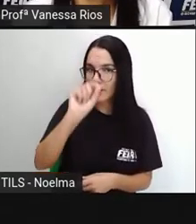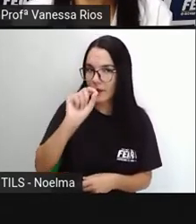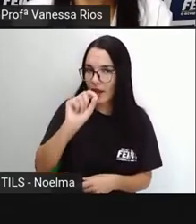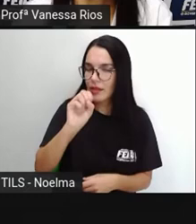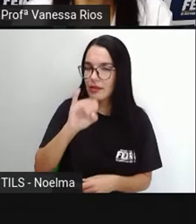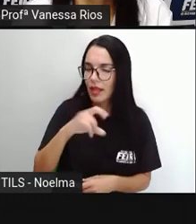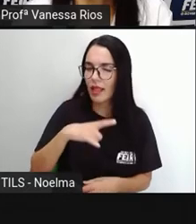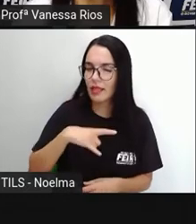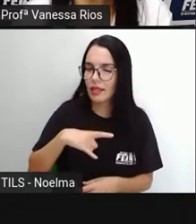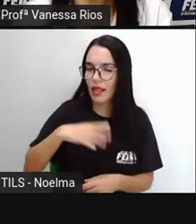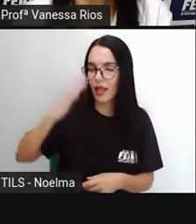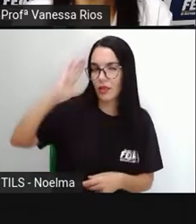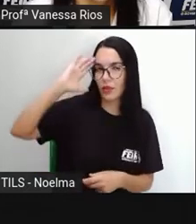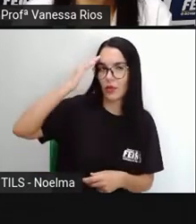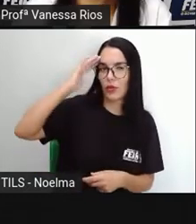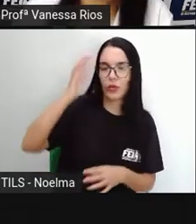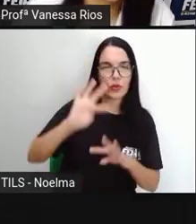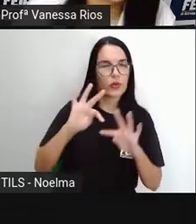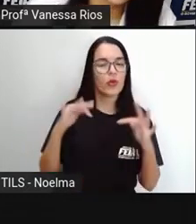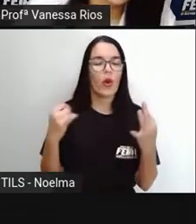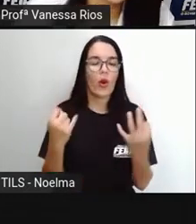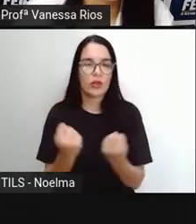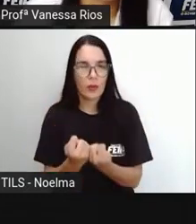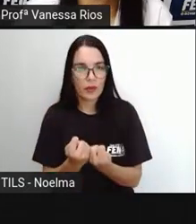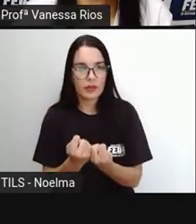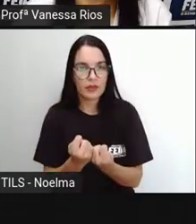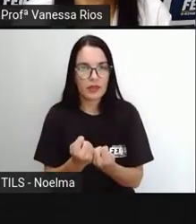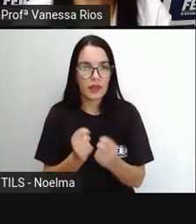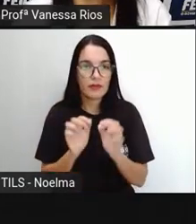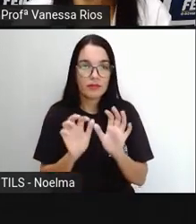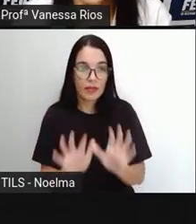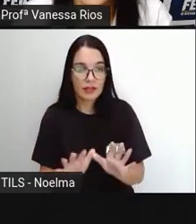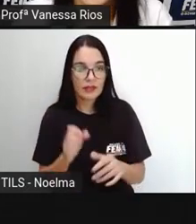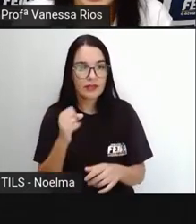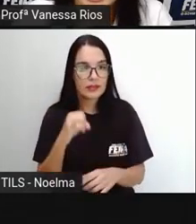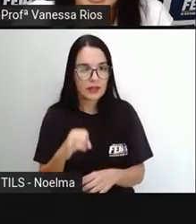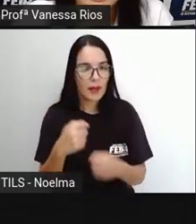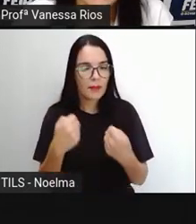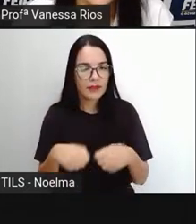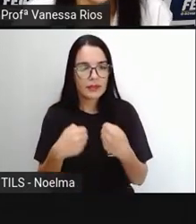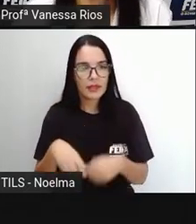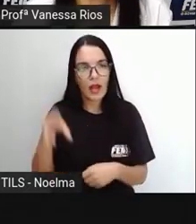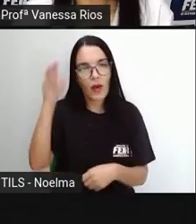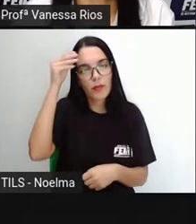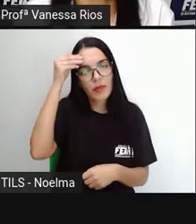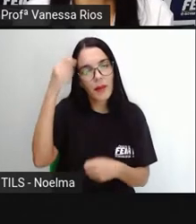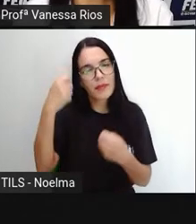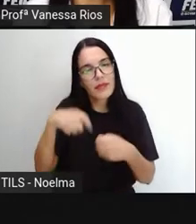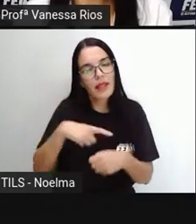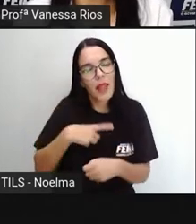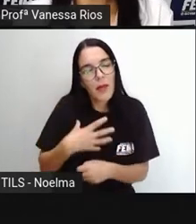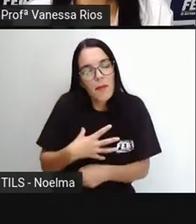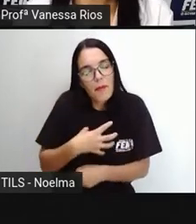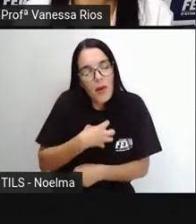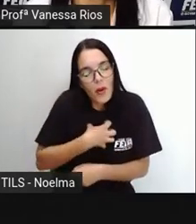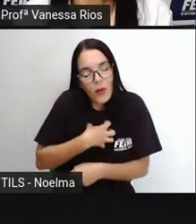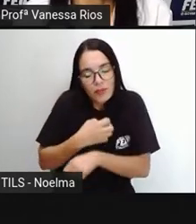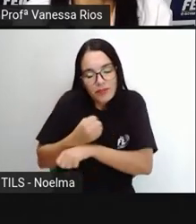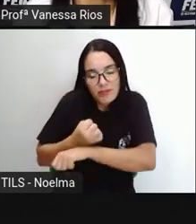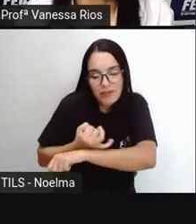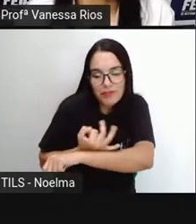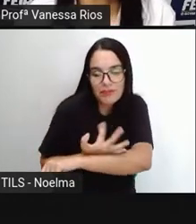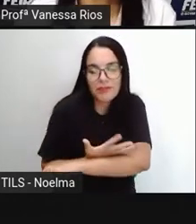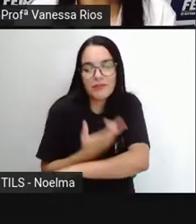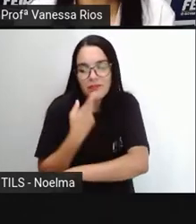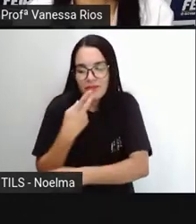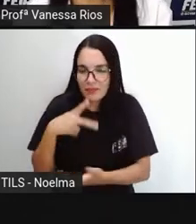plenamente compreendida. Para compreendê-la, é preciso um bocado aí de sensibilidade. Então, na